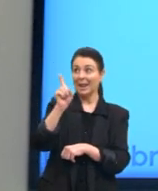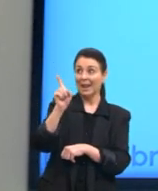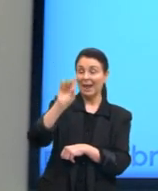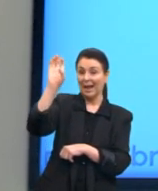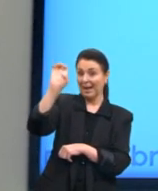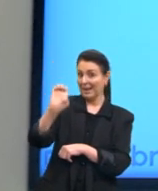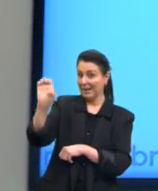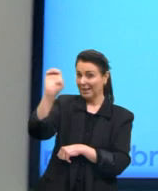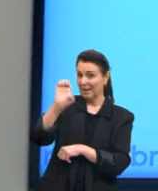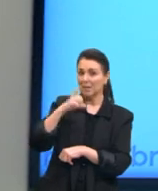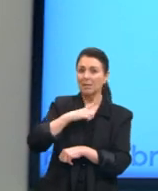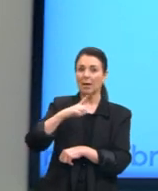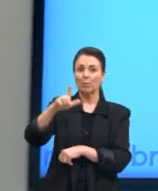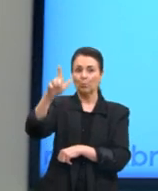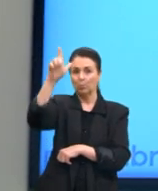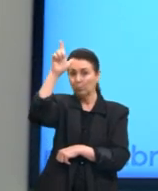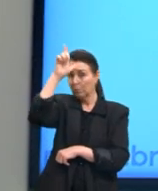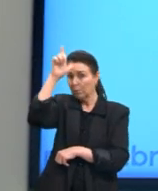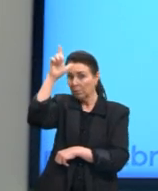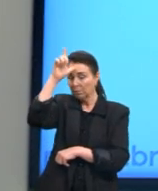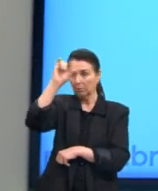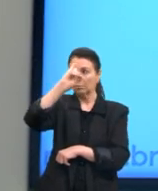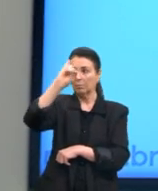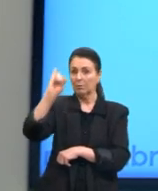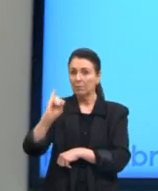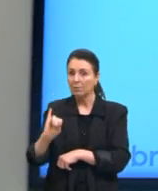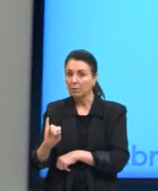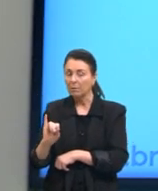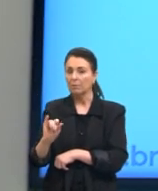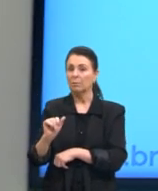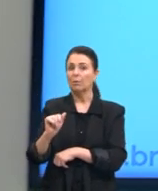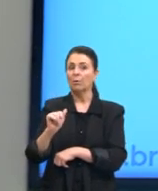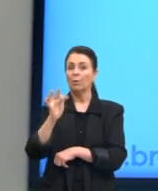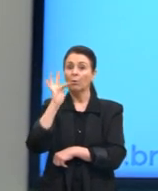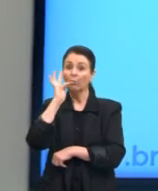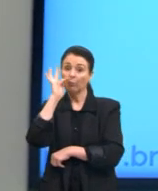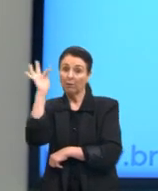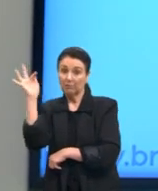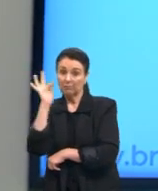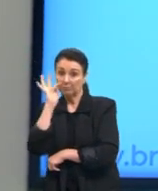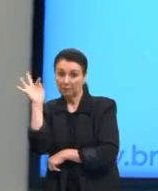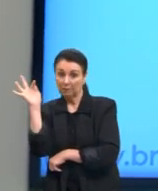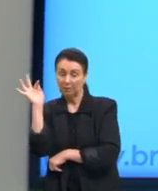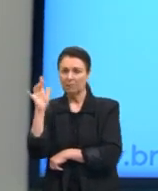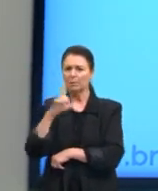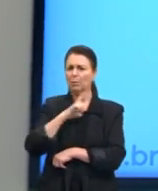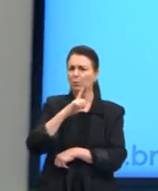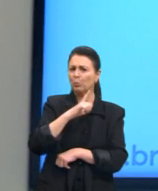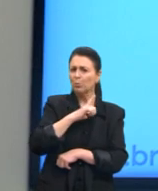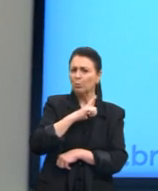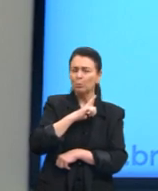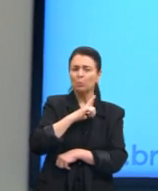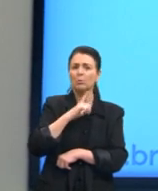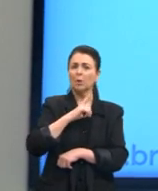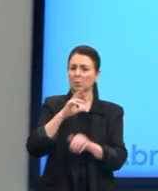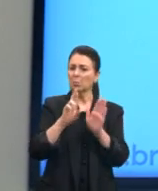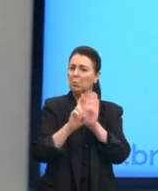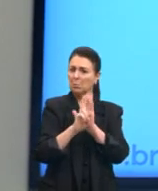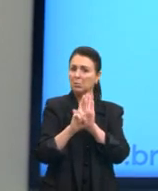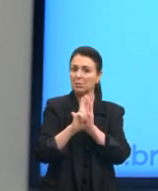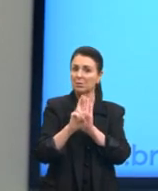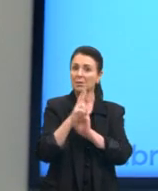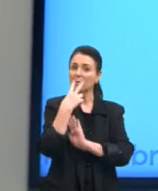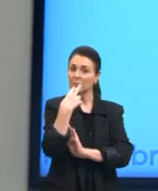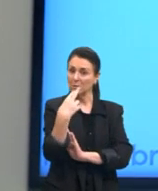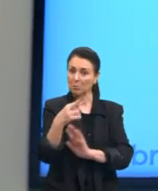por exemplo, o alemão, o italiano, o francês. Então, aqui todos como representantes de idiomas da